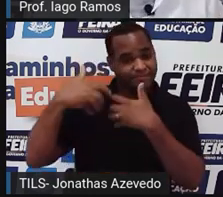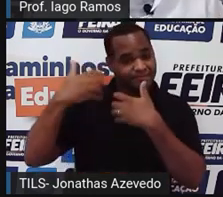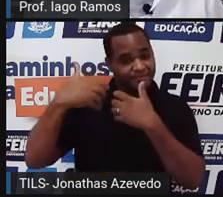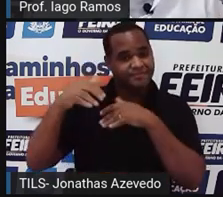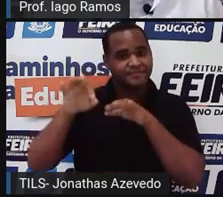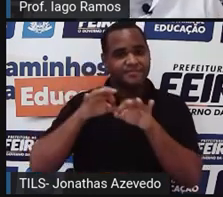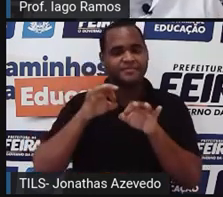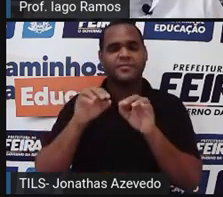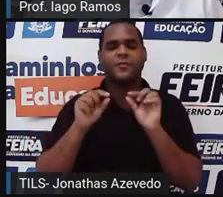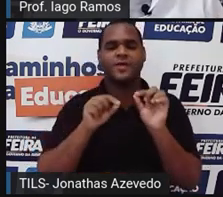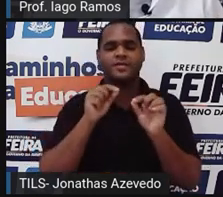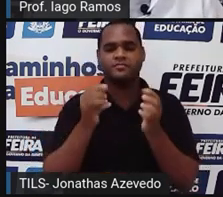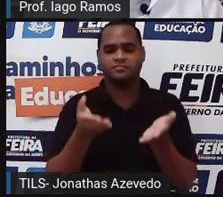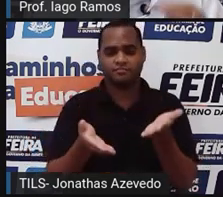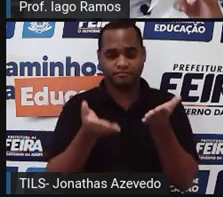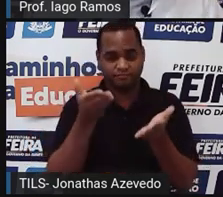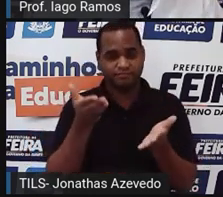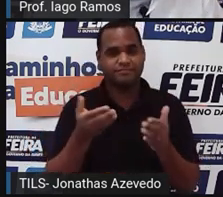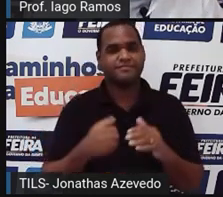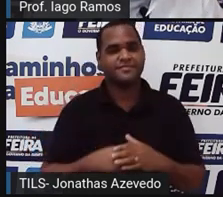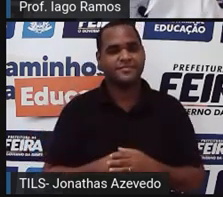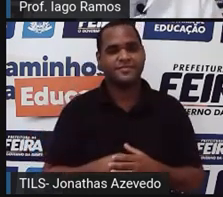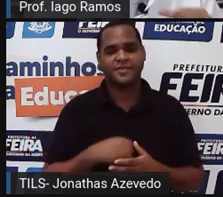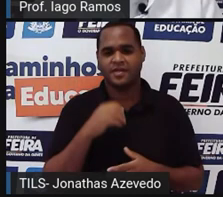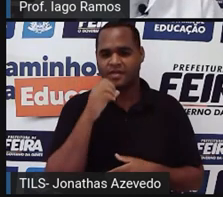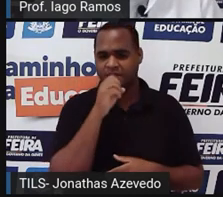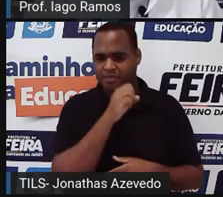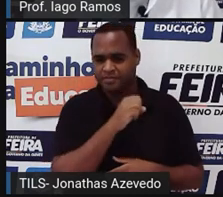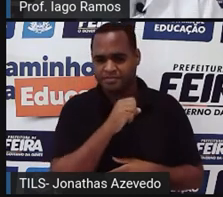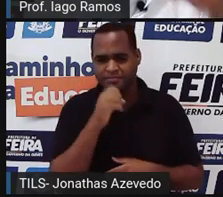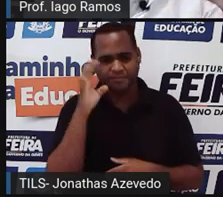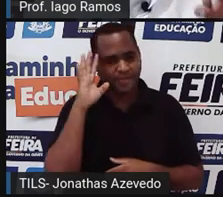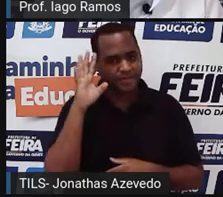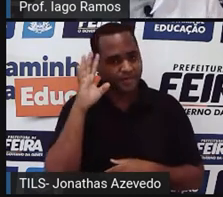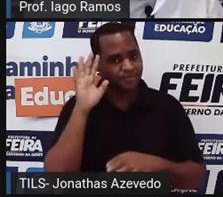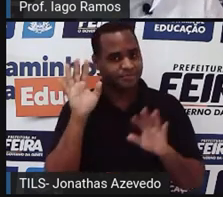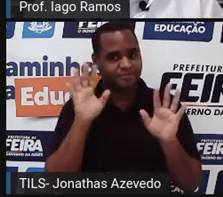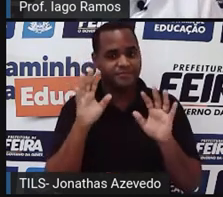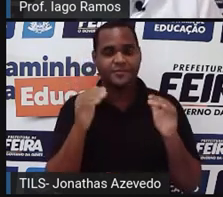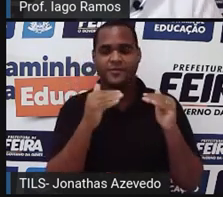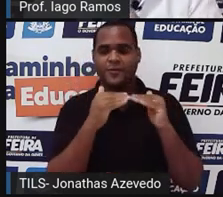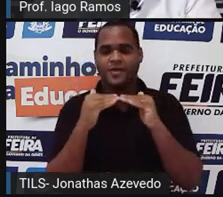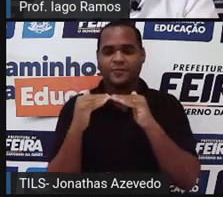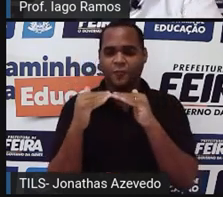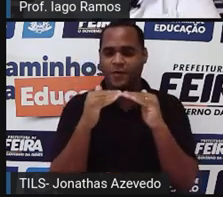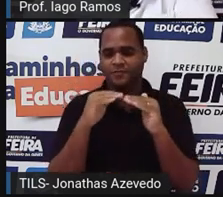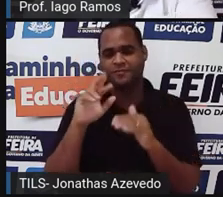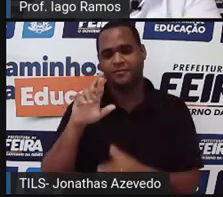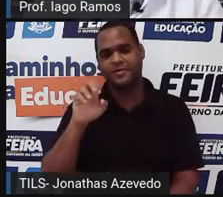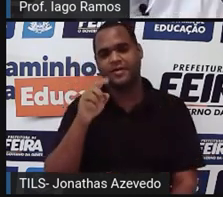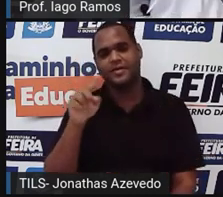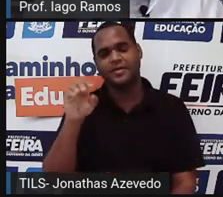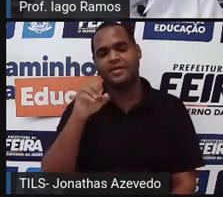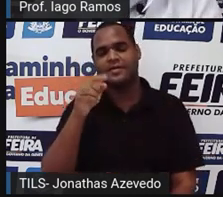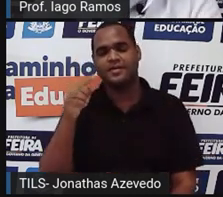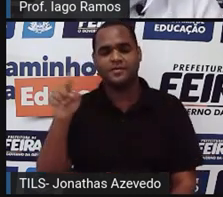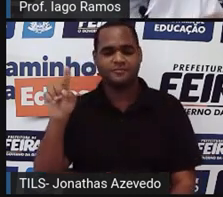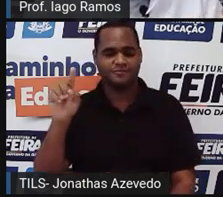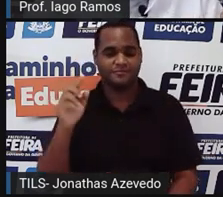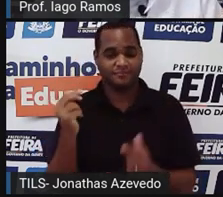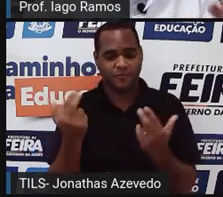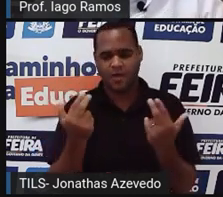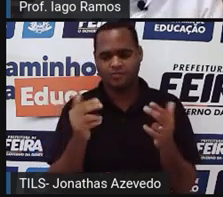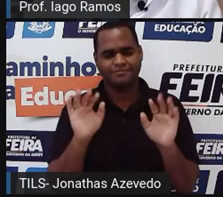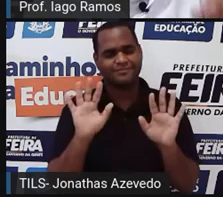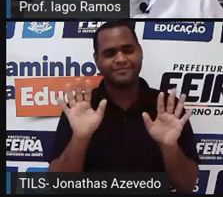O que é uma proporção? Rapidinho, sem pensar, igualdade entre razões. Nada mais do que